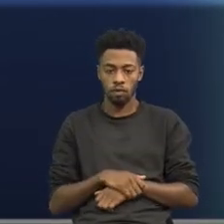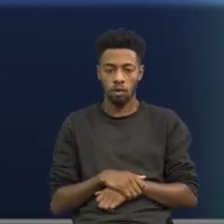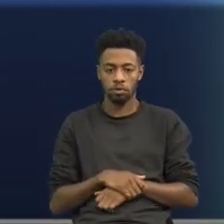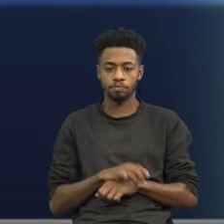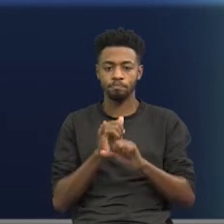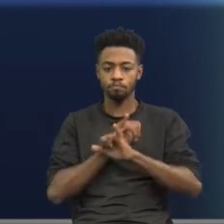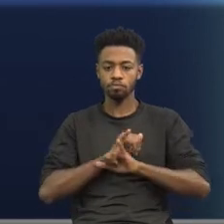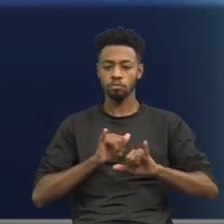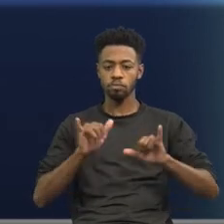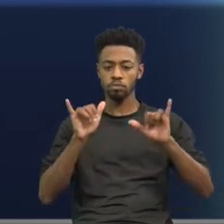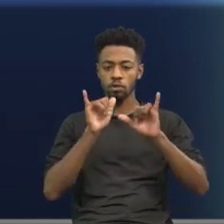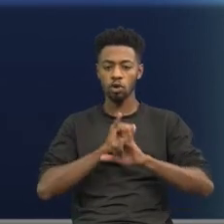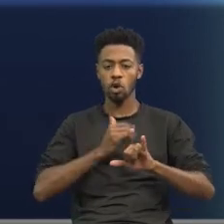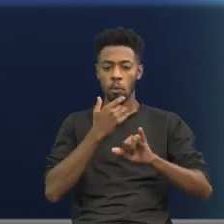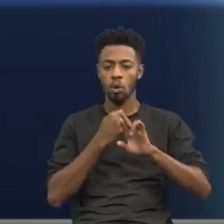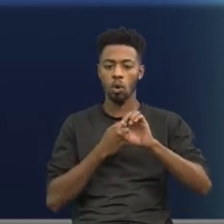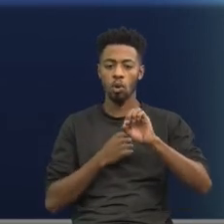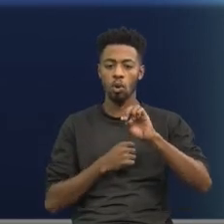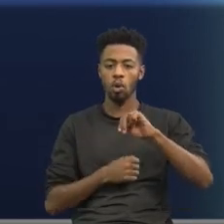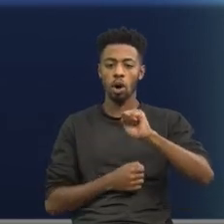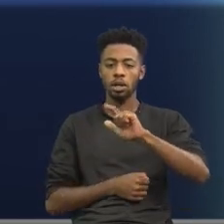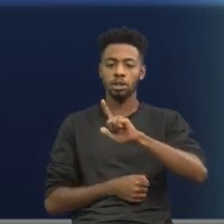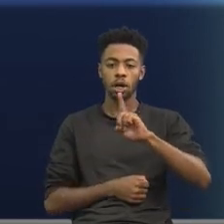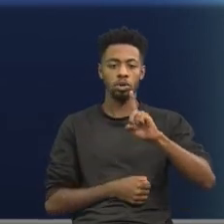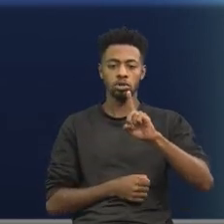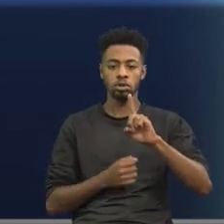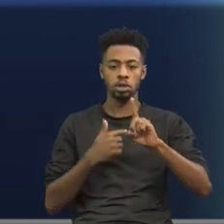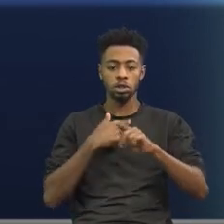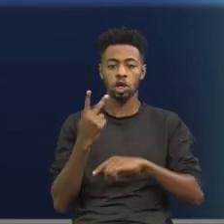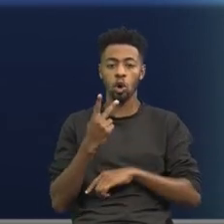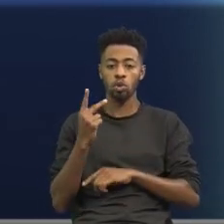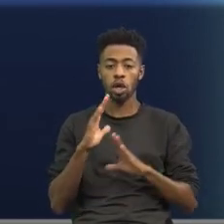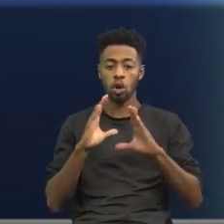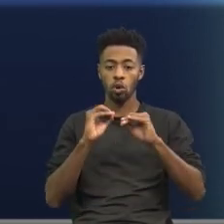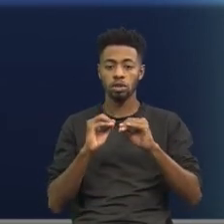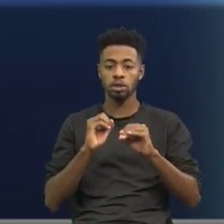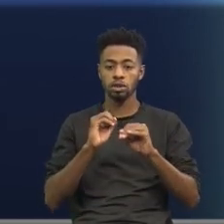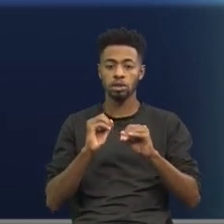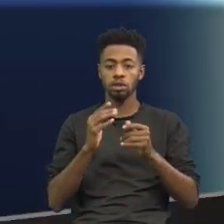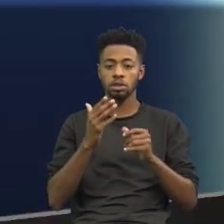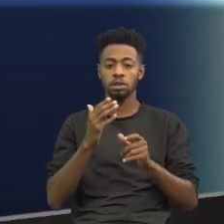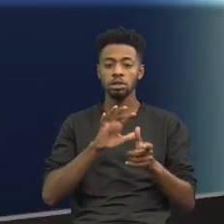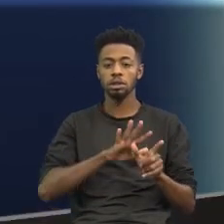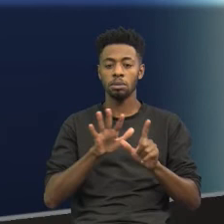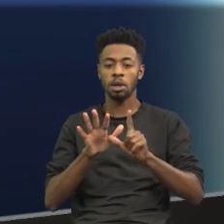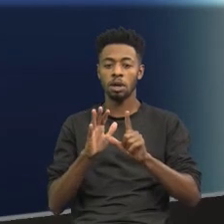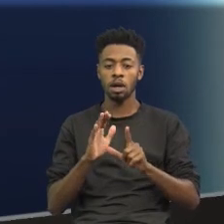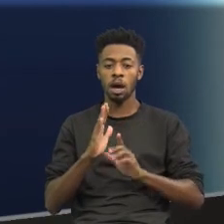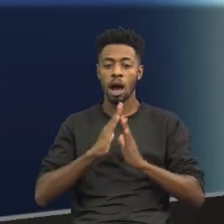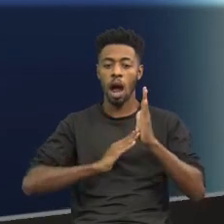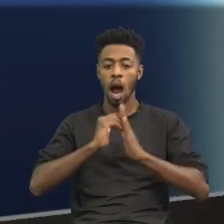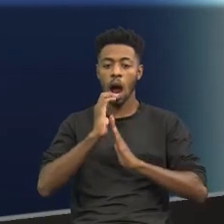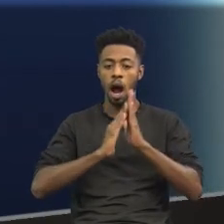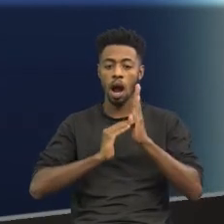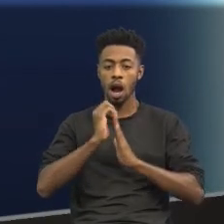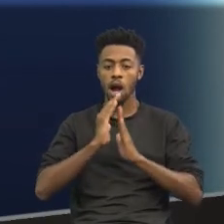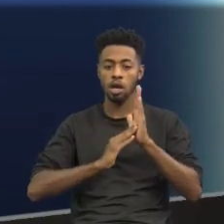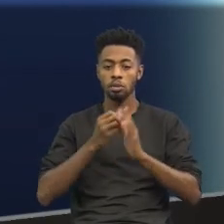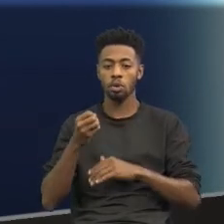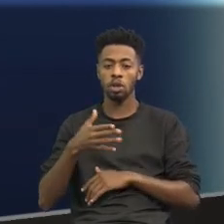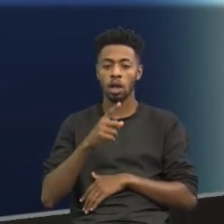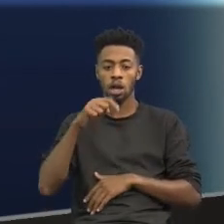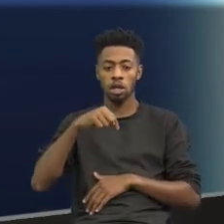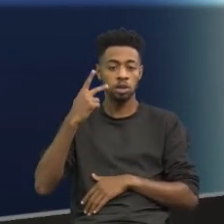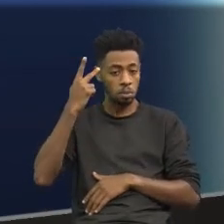declamado pelo Ronald de Carvalho na segunda noite da Semana de Arte Moderna, aqui em São Paulo, isso em fevereiro de 1922.